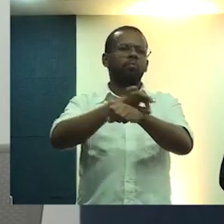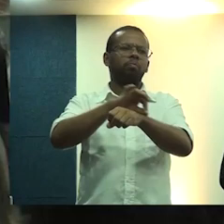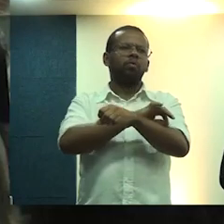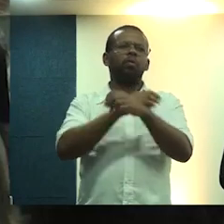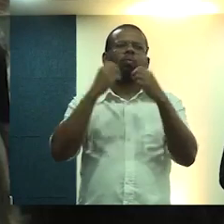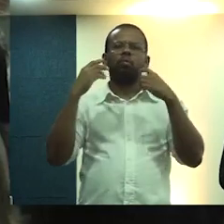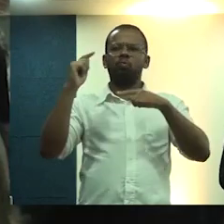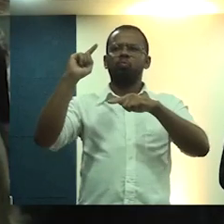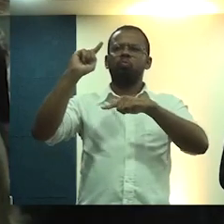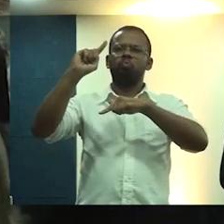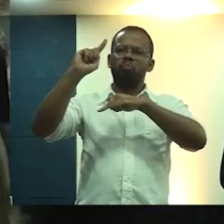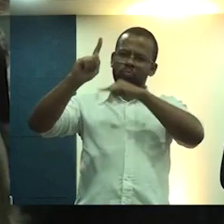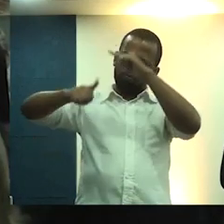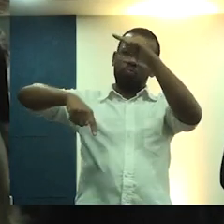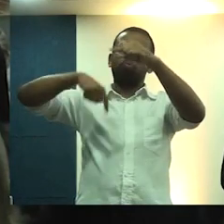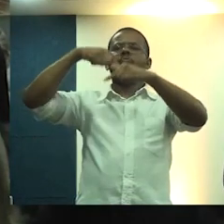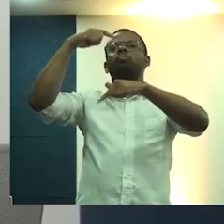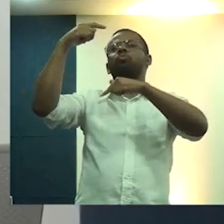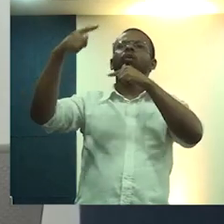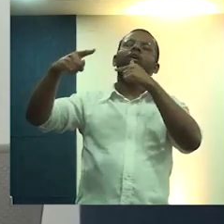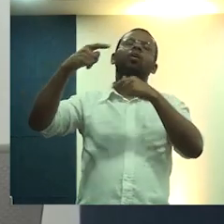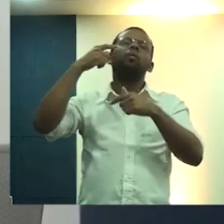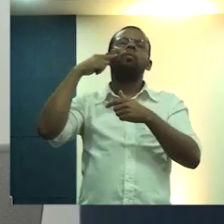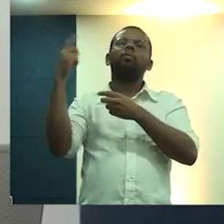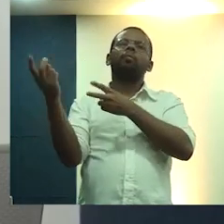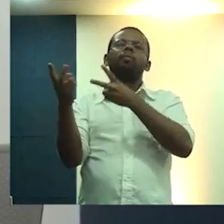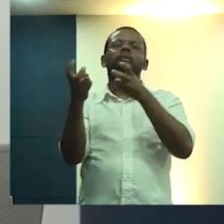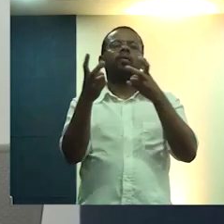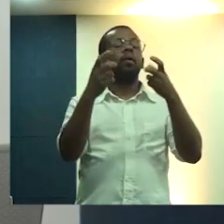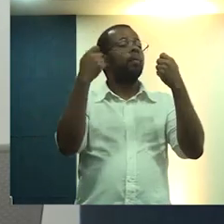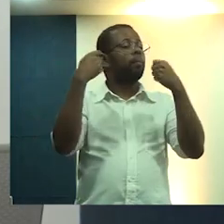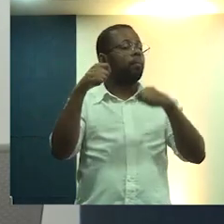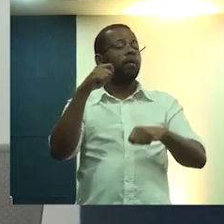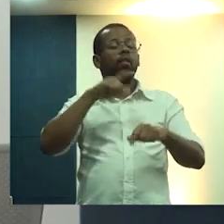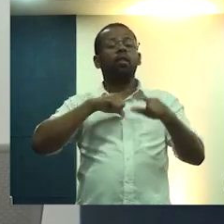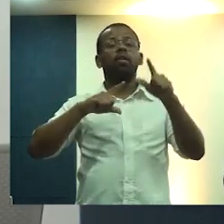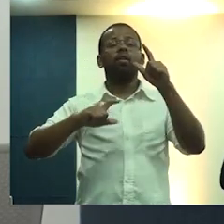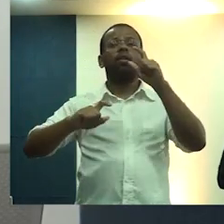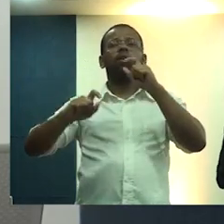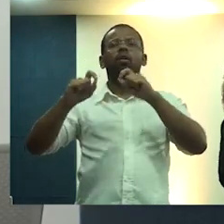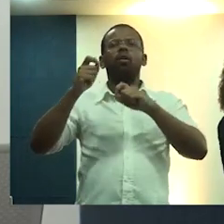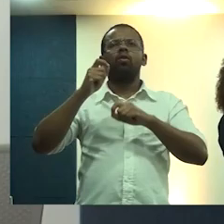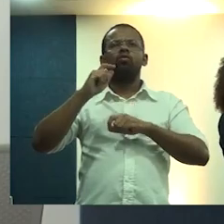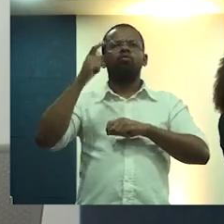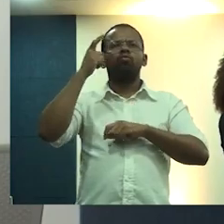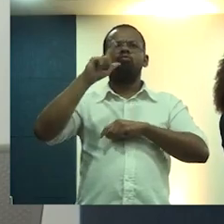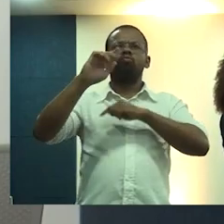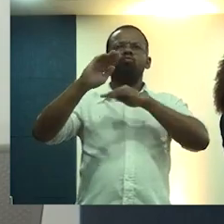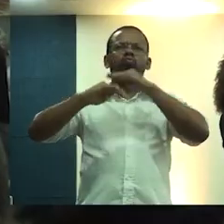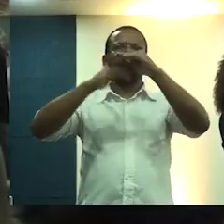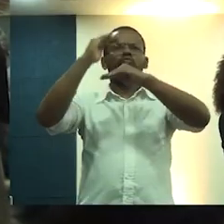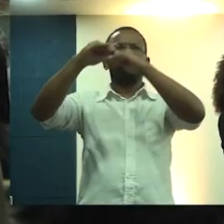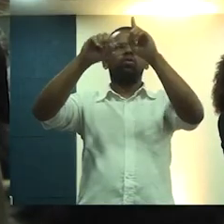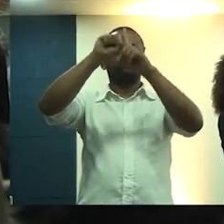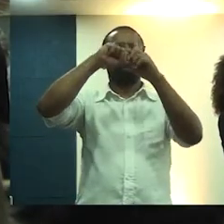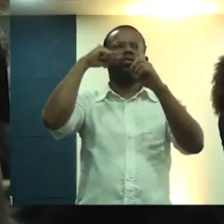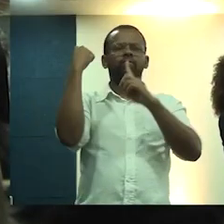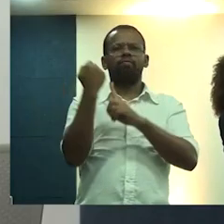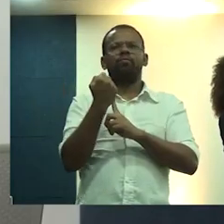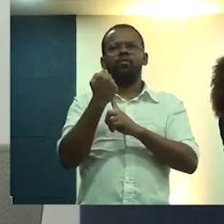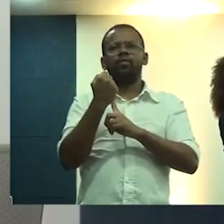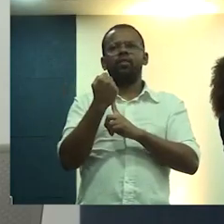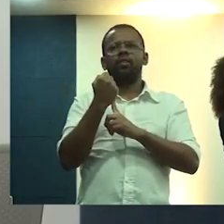muito progressista. A gente precisa fazer com que isso se desdobre na sociedade como um todo.